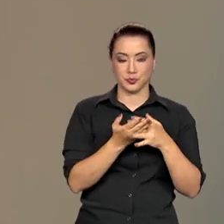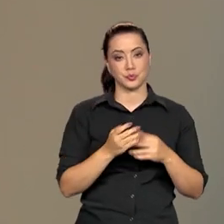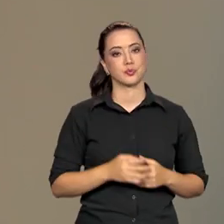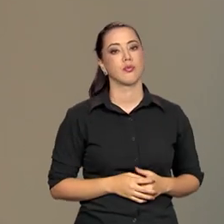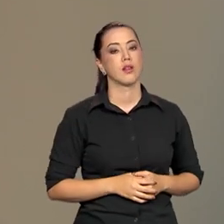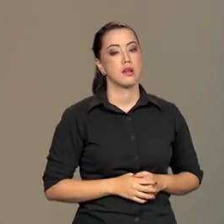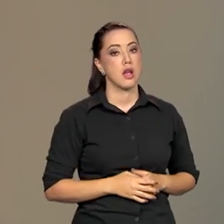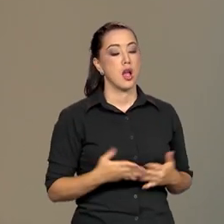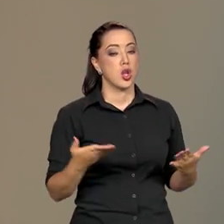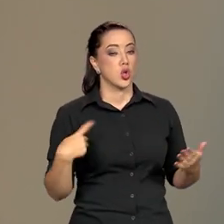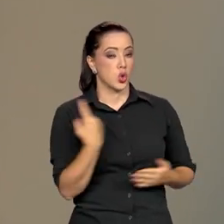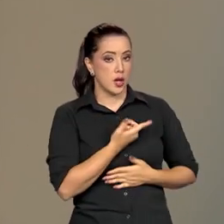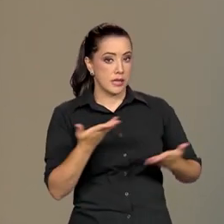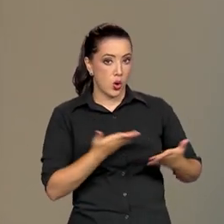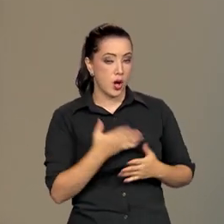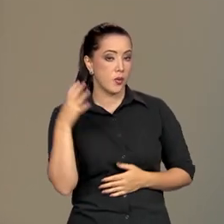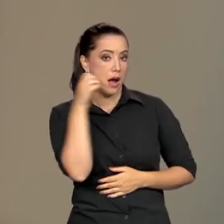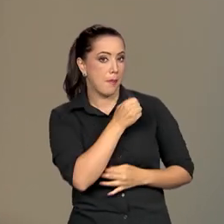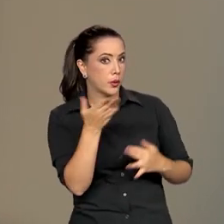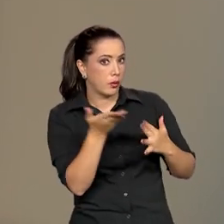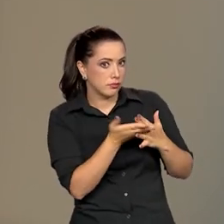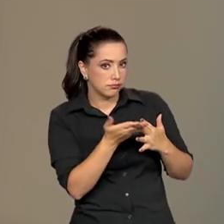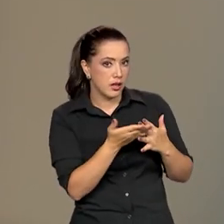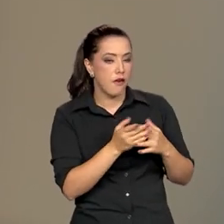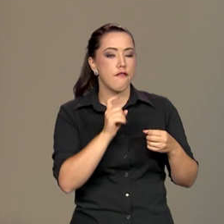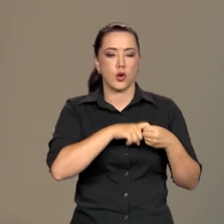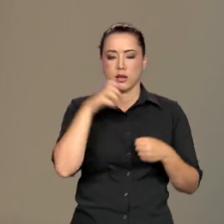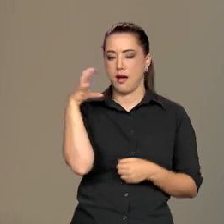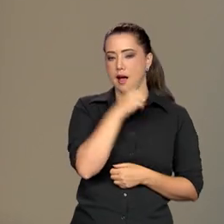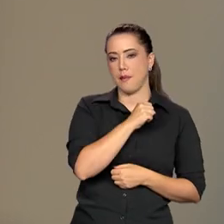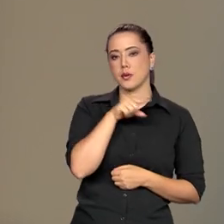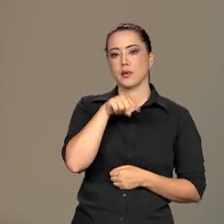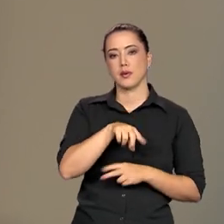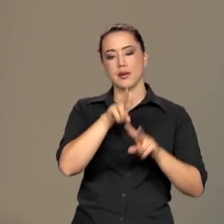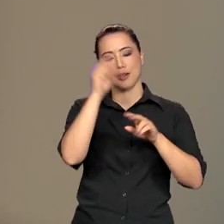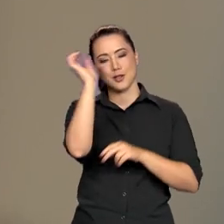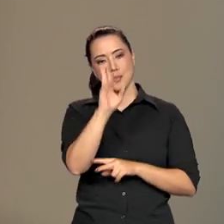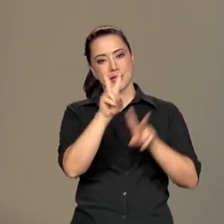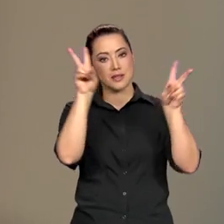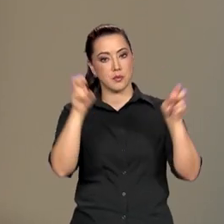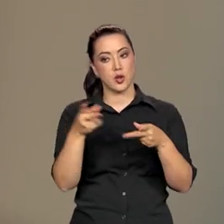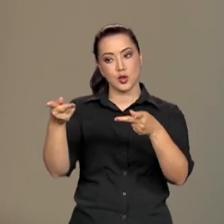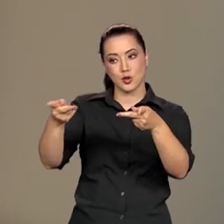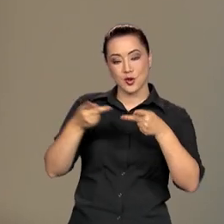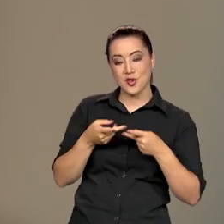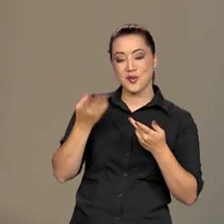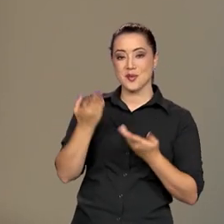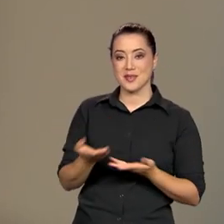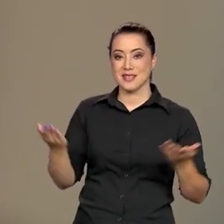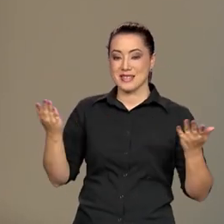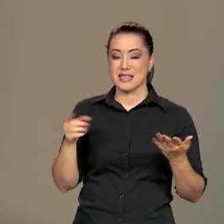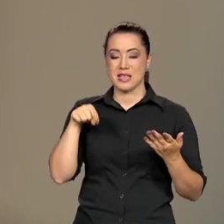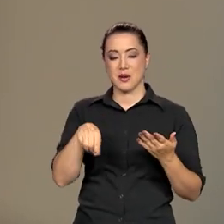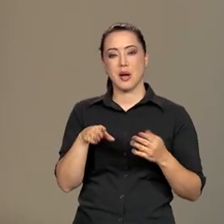Vamos fazer um breve intervalo e voltamos em instantes. Aqui no Brasil em Pauta, a nossa convidada é a ministra da Igualdade